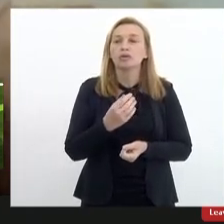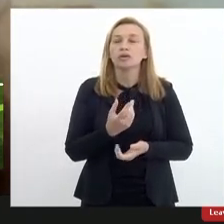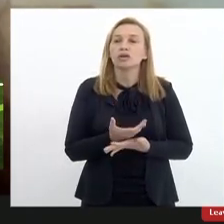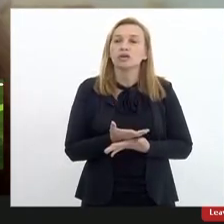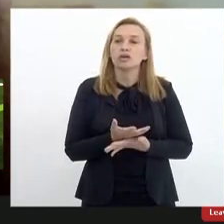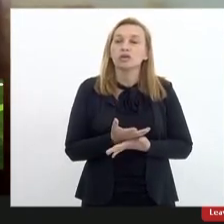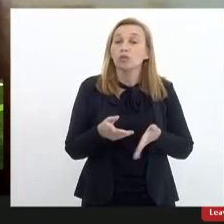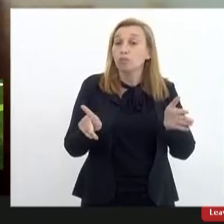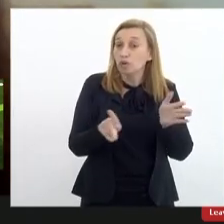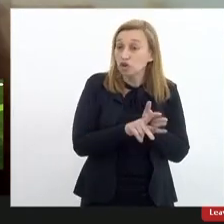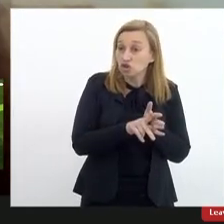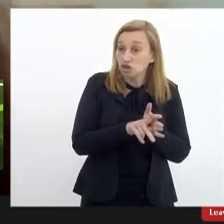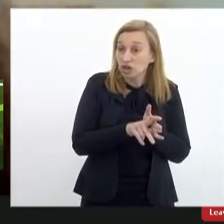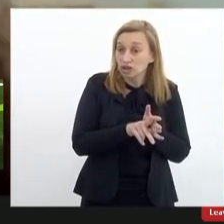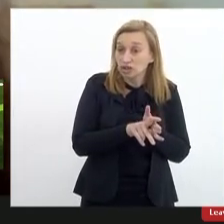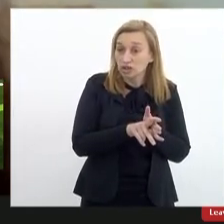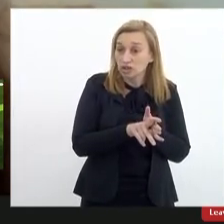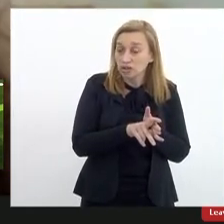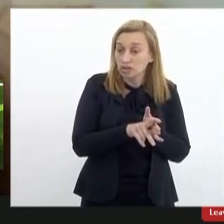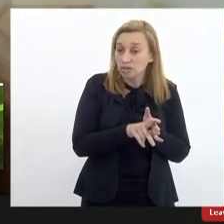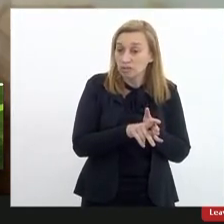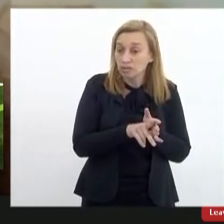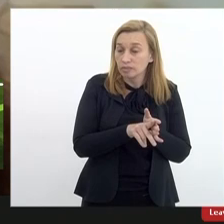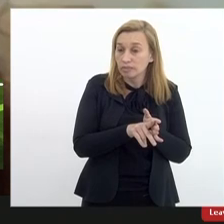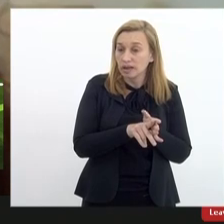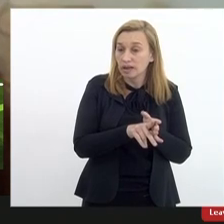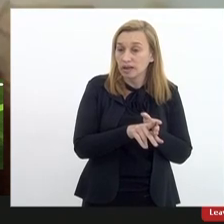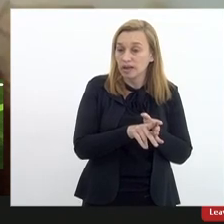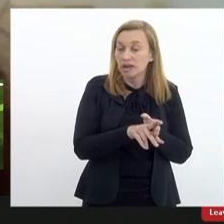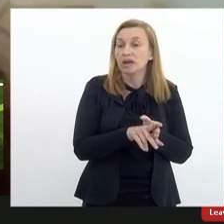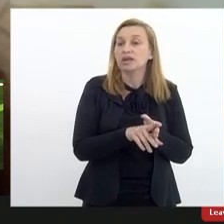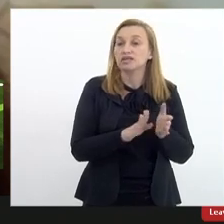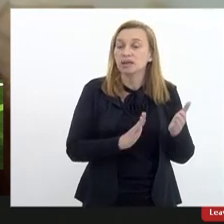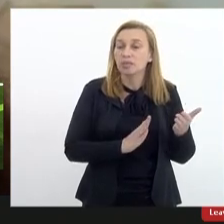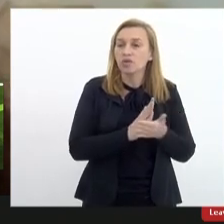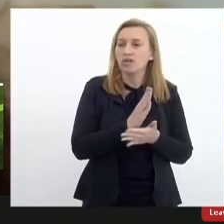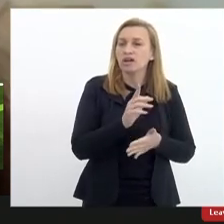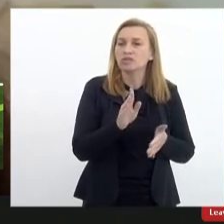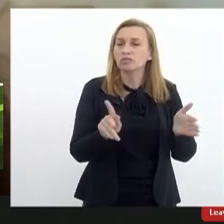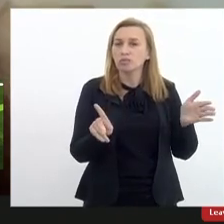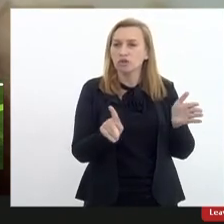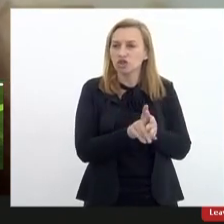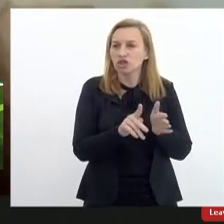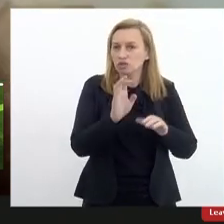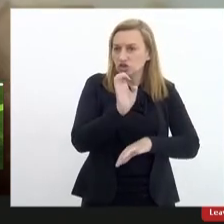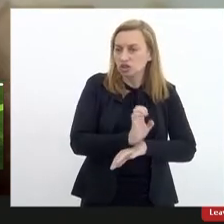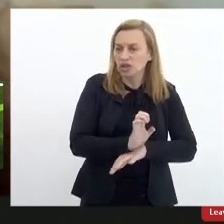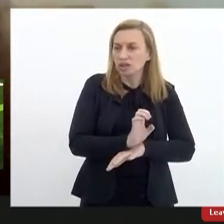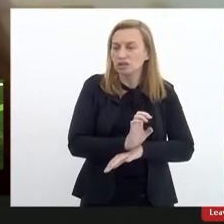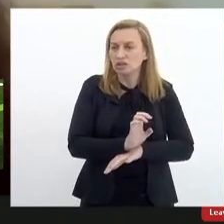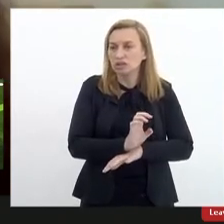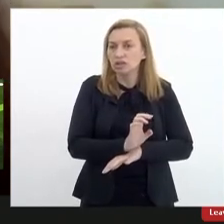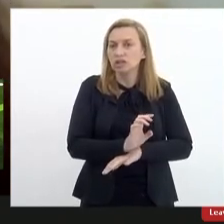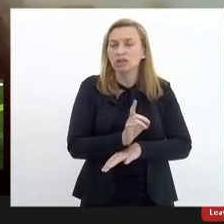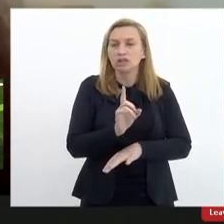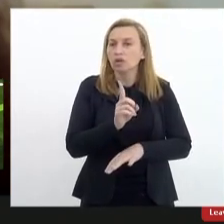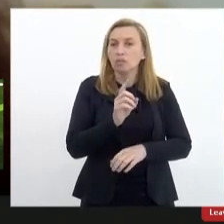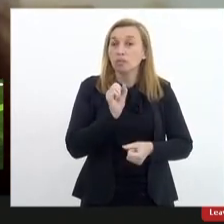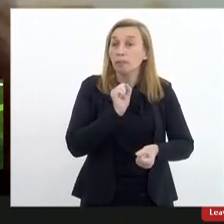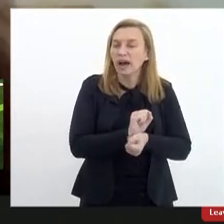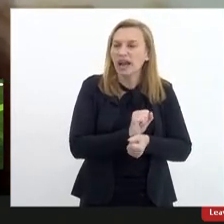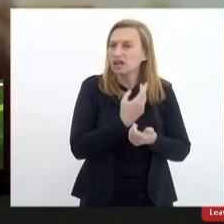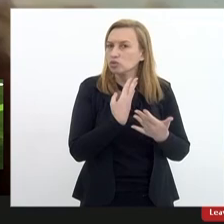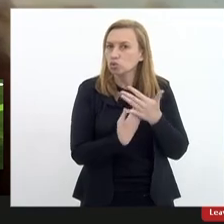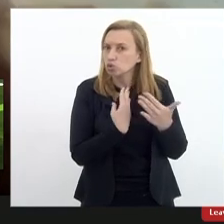o projeto para retardar a implantação a implementação desse projeto do Estado nós não vamos parar no